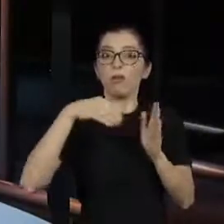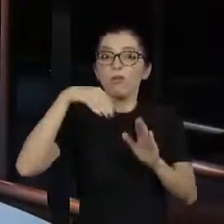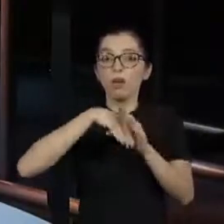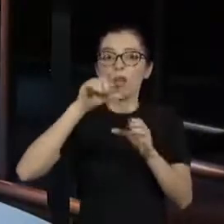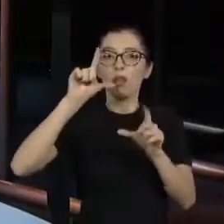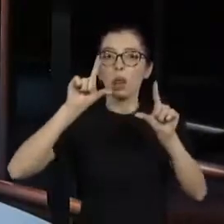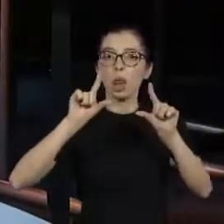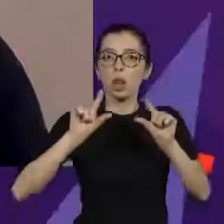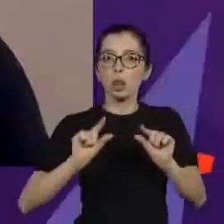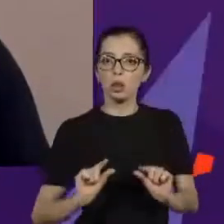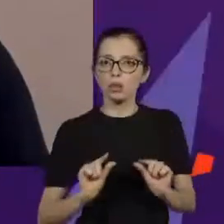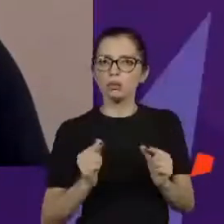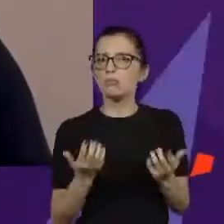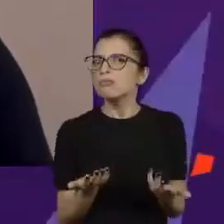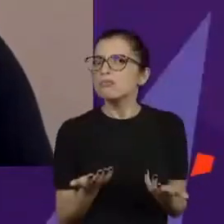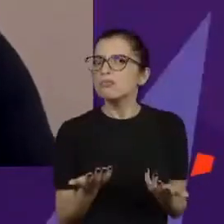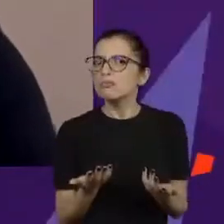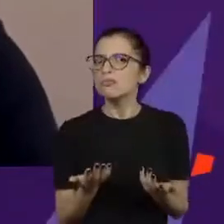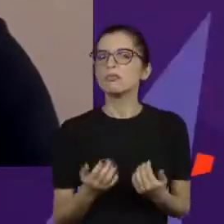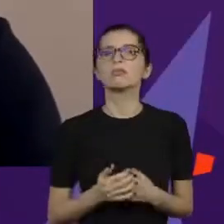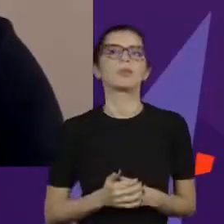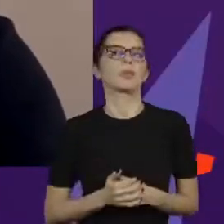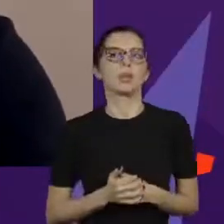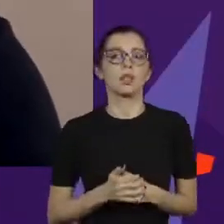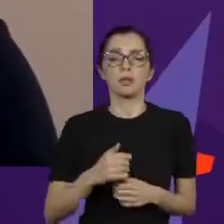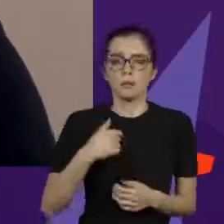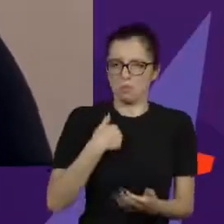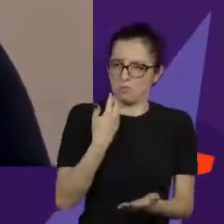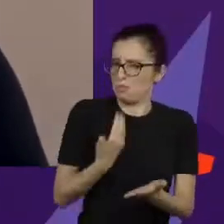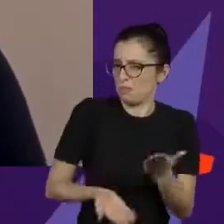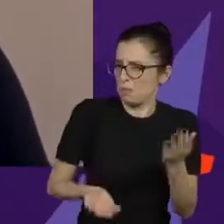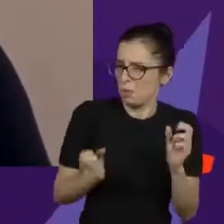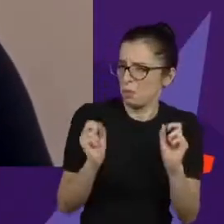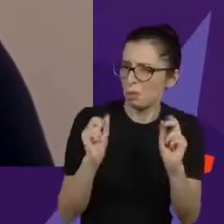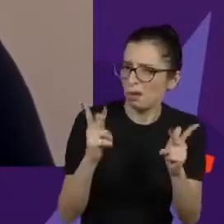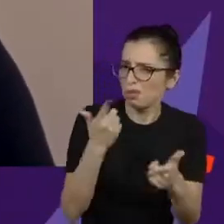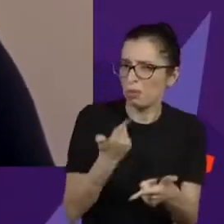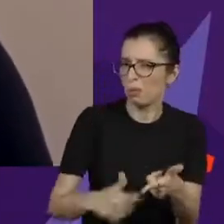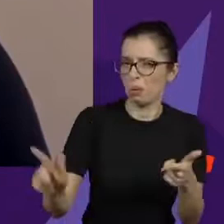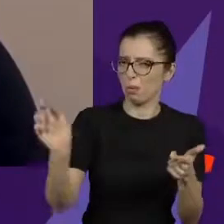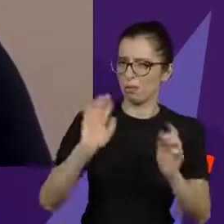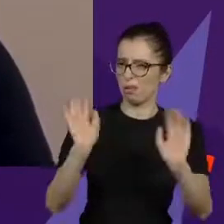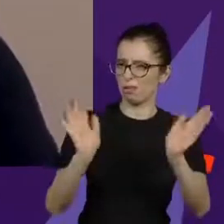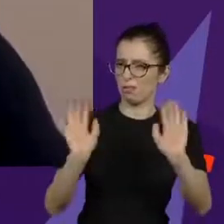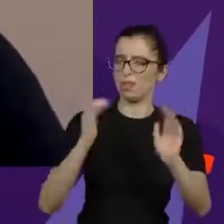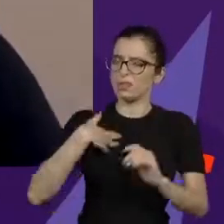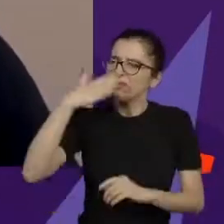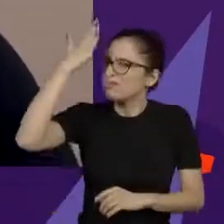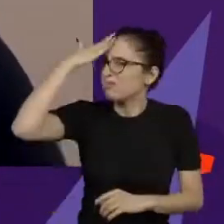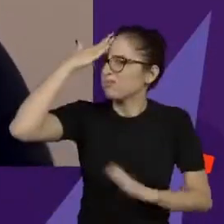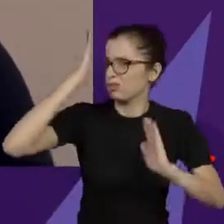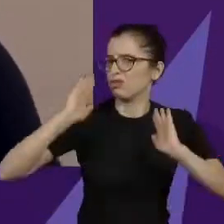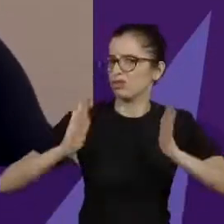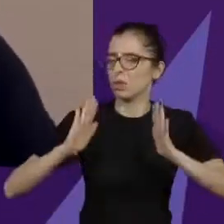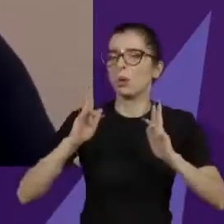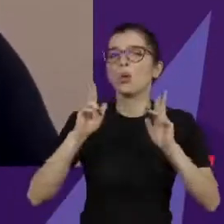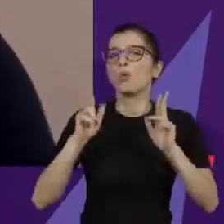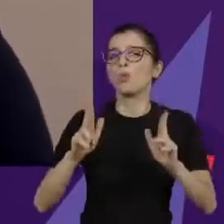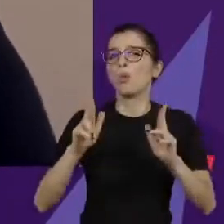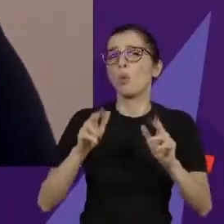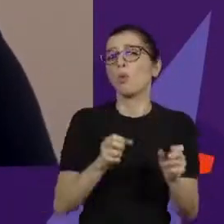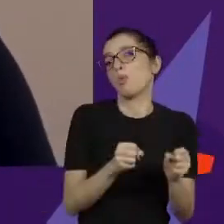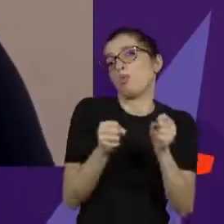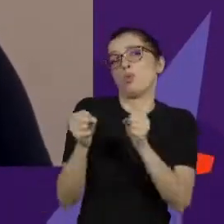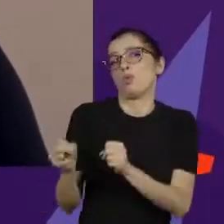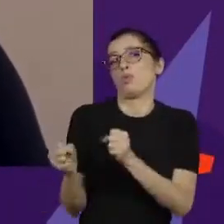perder a eleição, é claro, pode significar perda de poder. Eu acho que continua com bastante prestígio. Nós